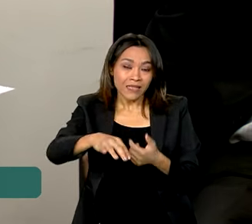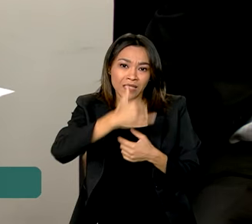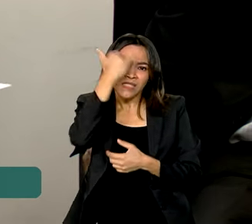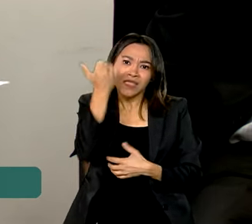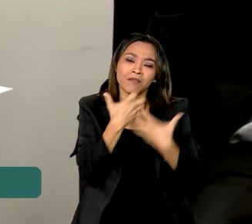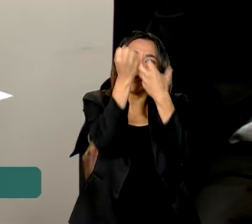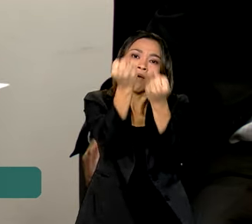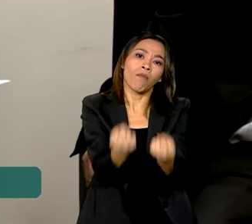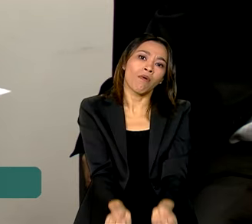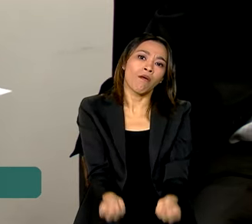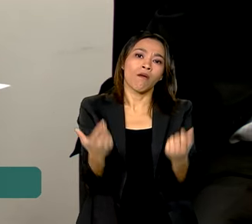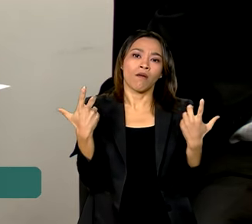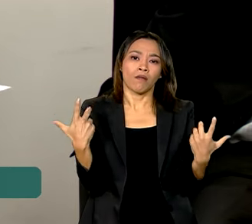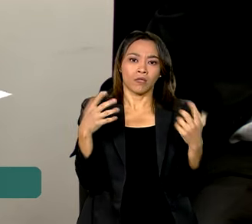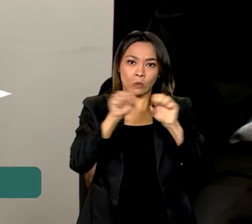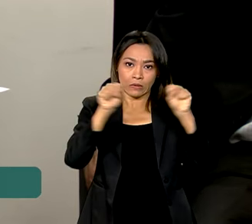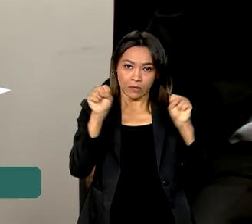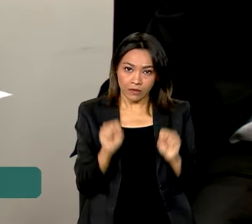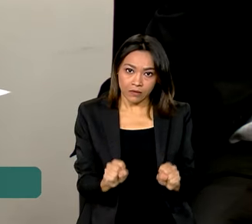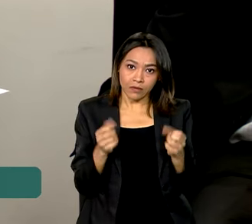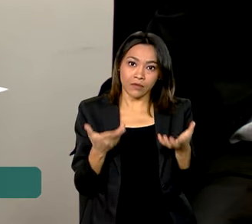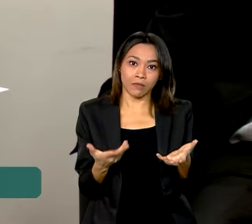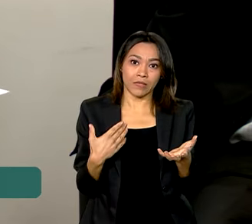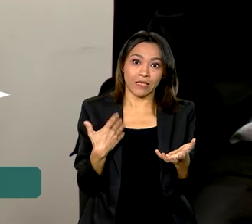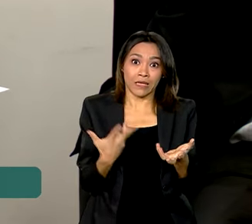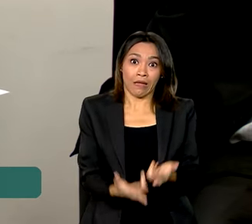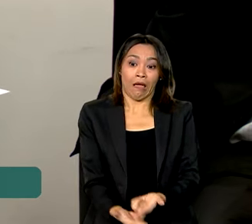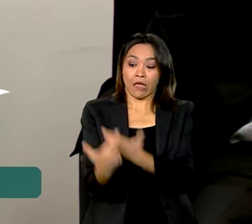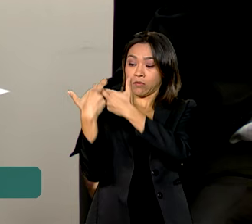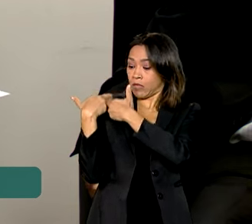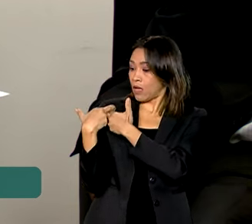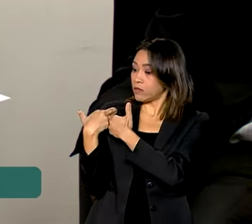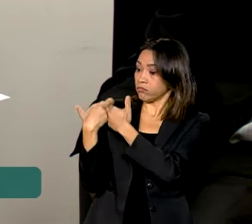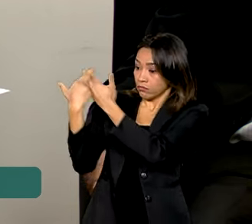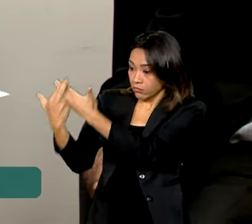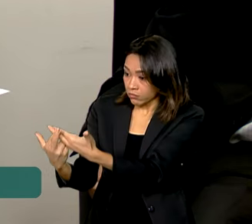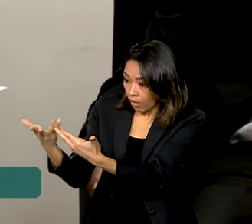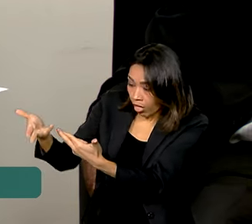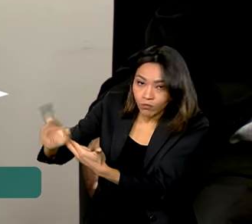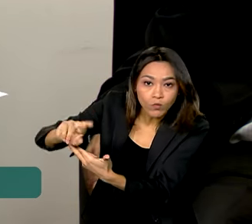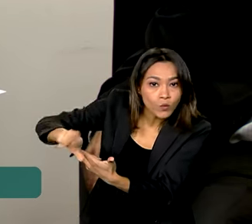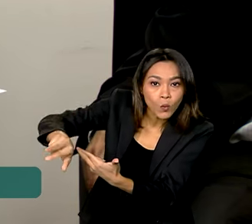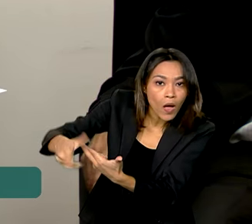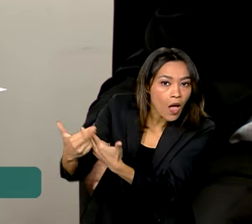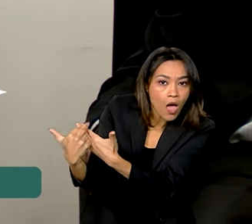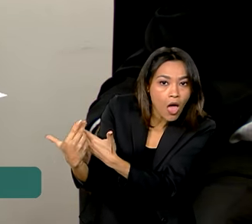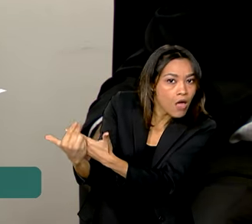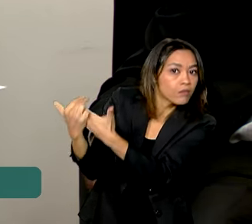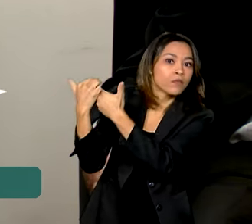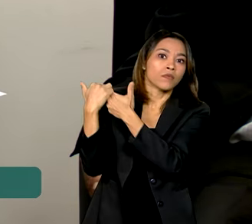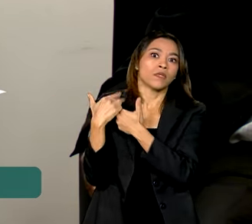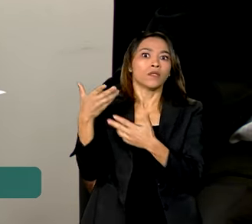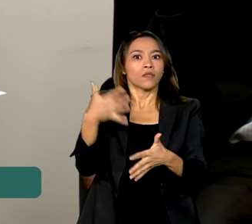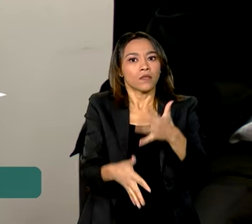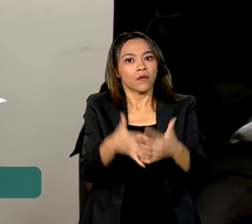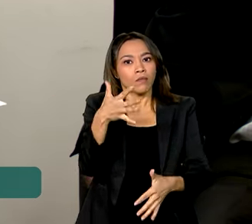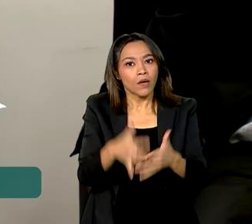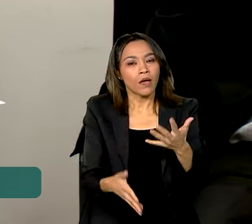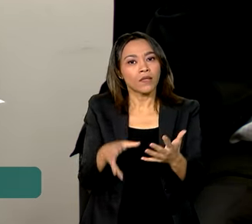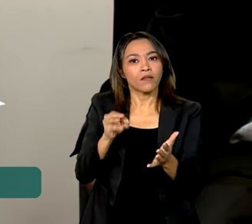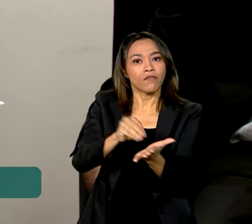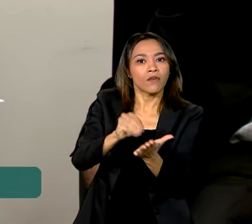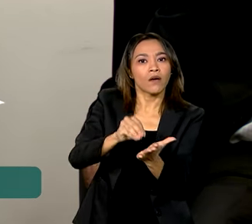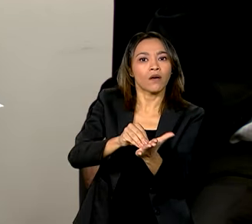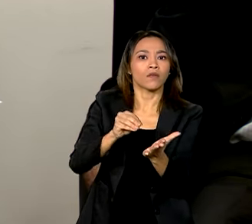responsabilidades para quem não deveria arcar com ela, impede o desenvolvimento de políticas públicas,